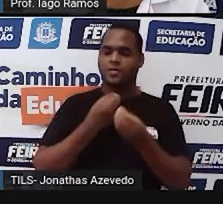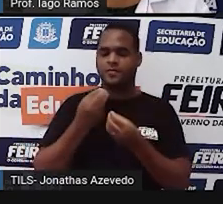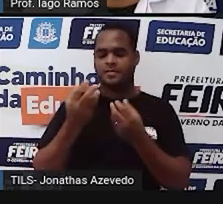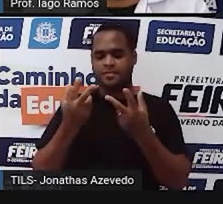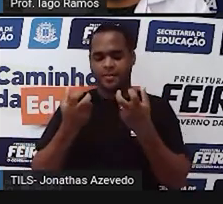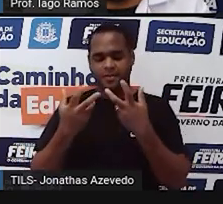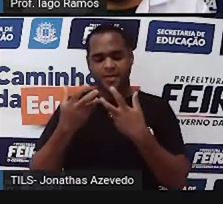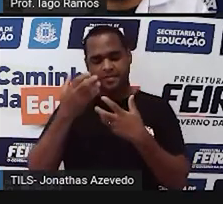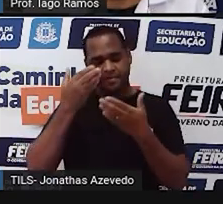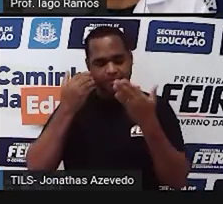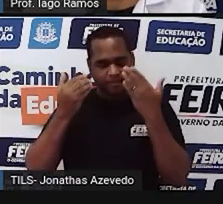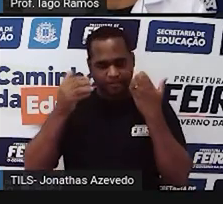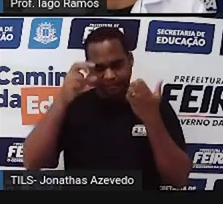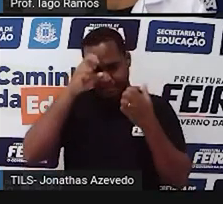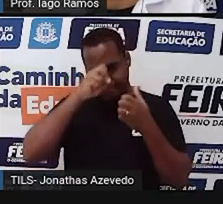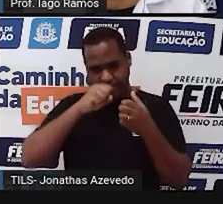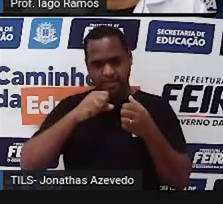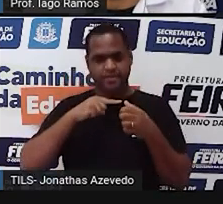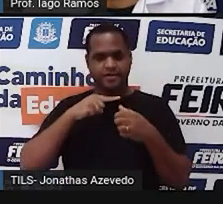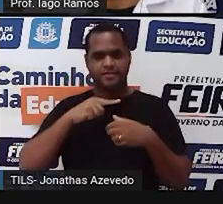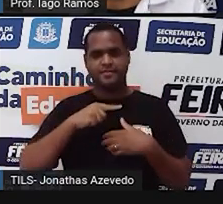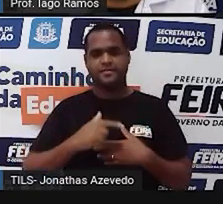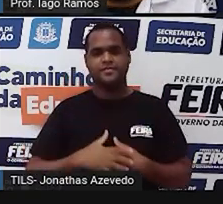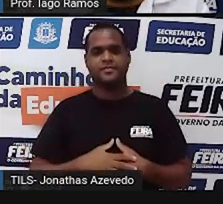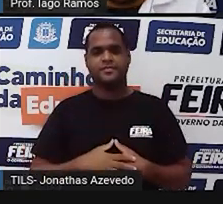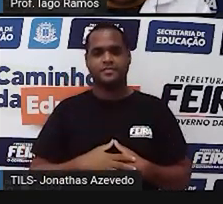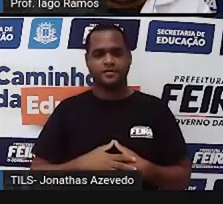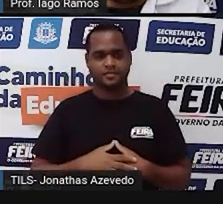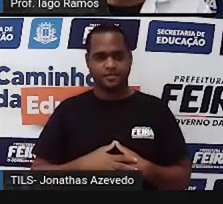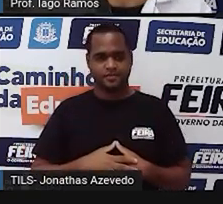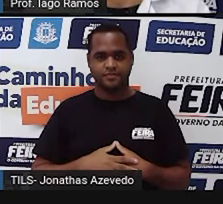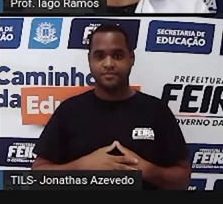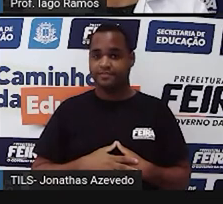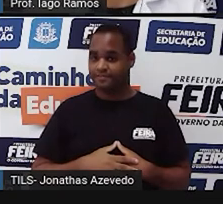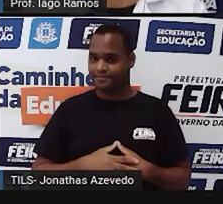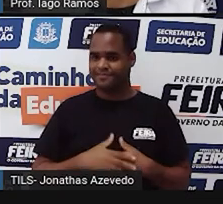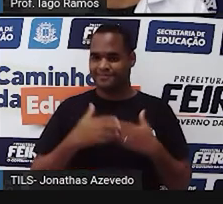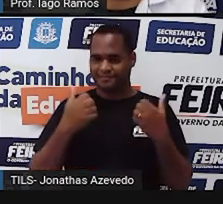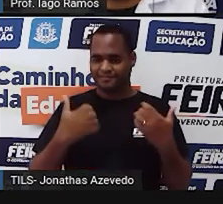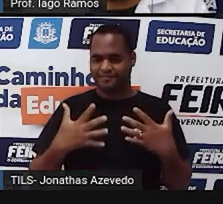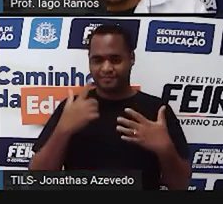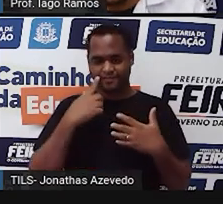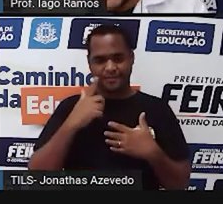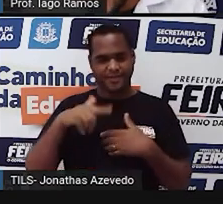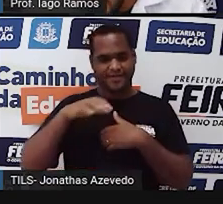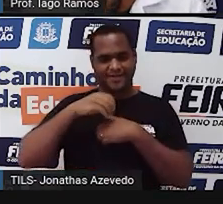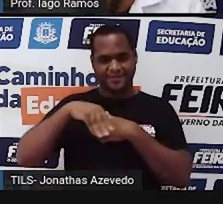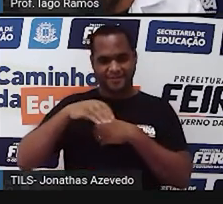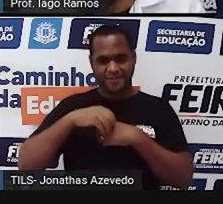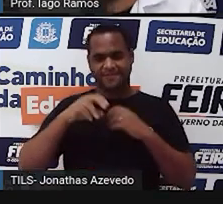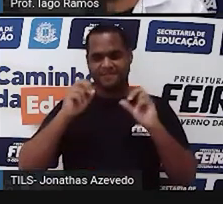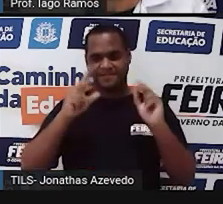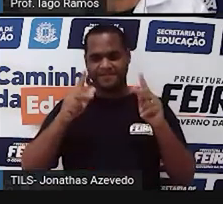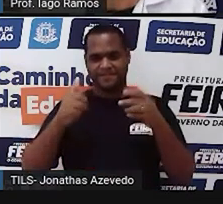aprender do que a gente trouxe aqui para você, tá bom? Então, fica aí essa recomendação, beleza?